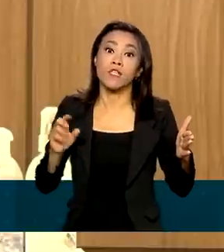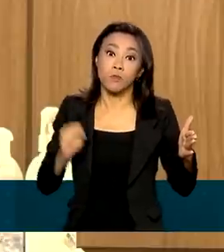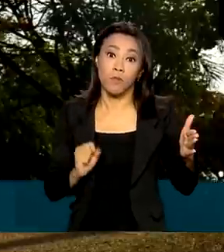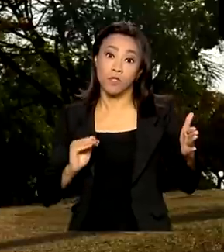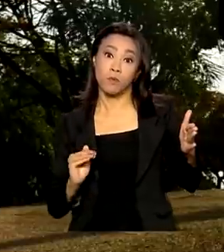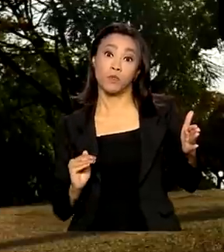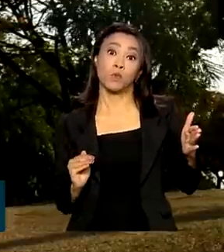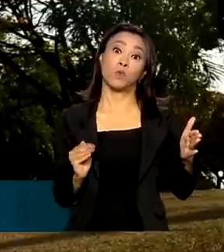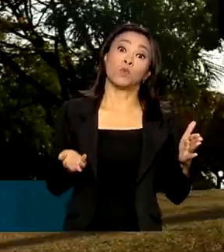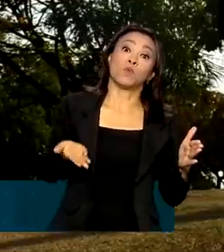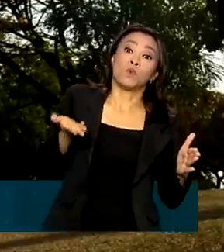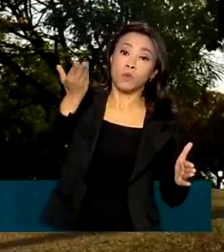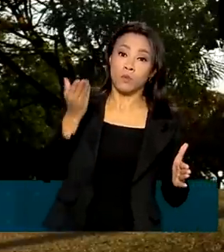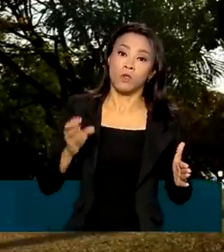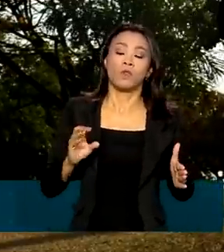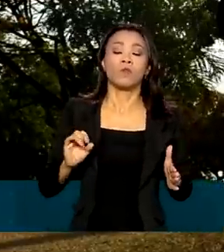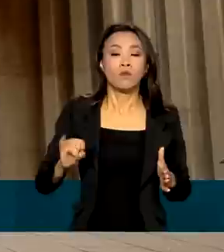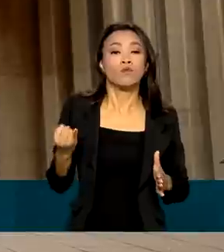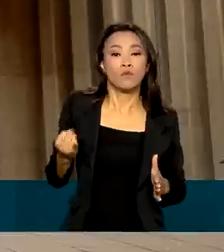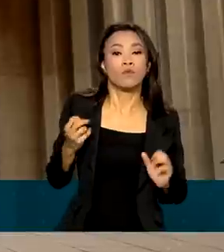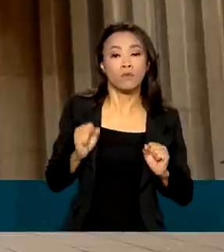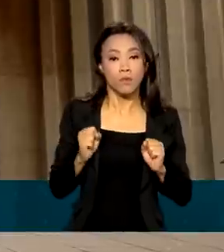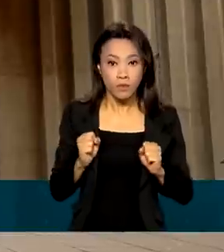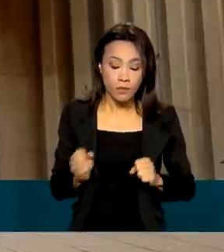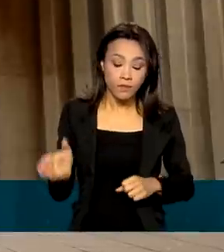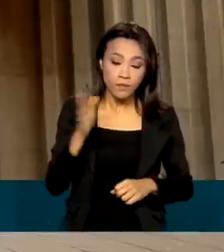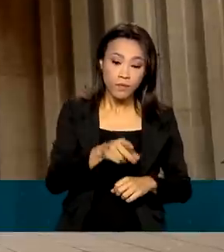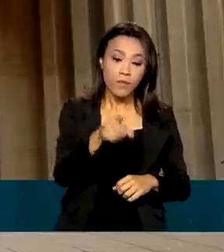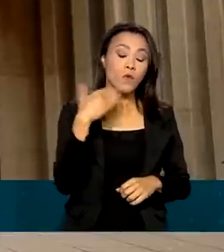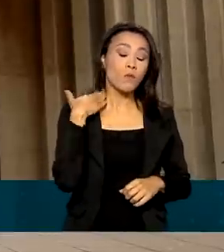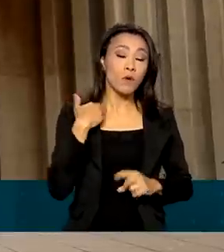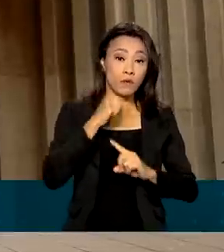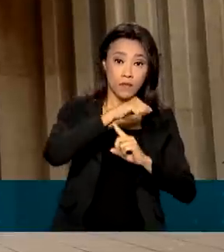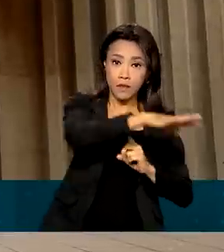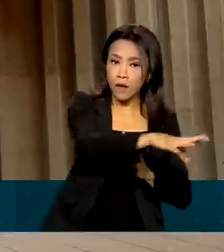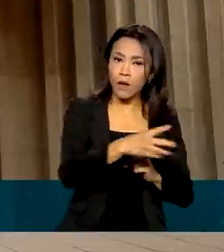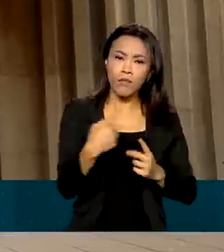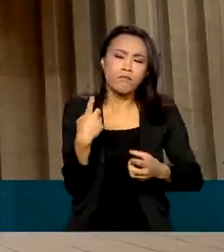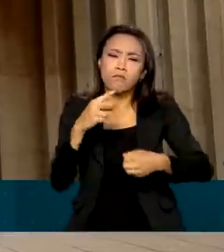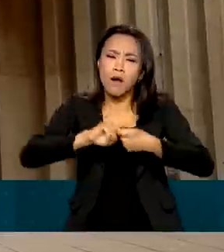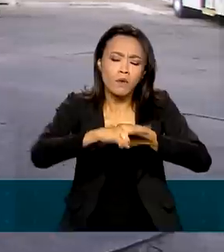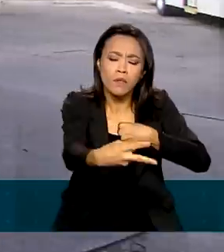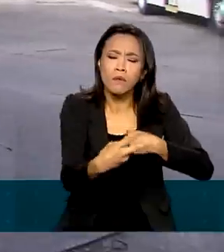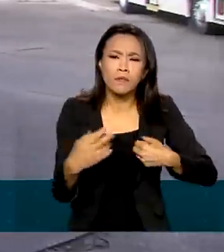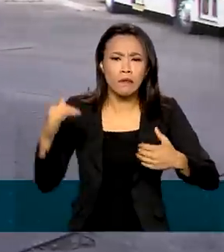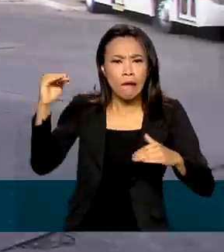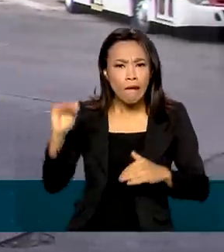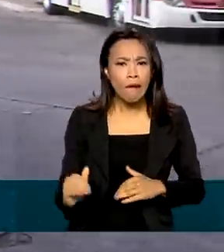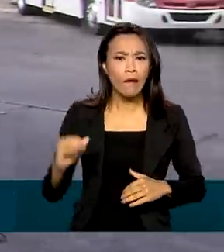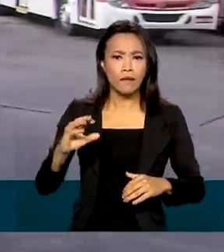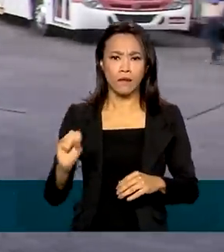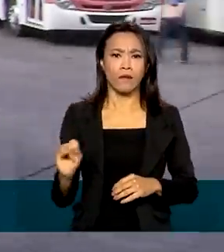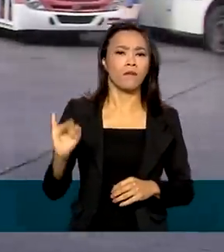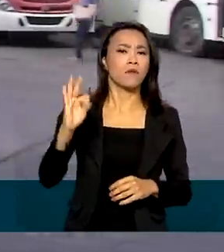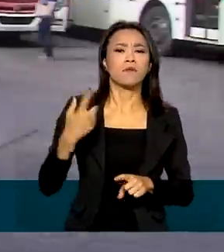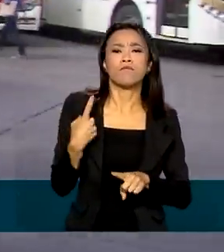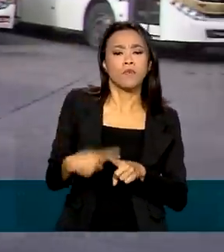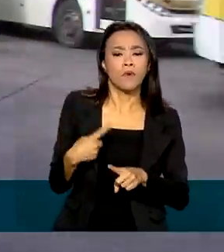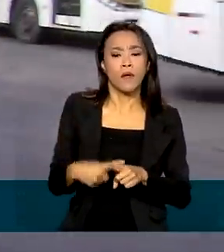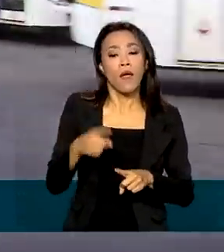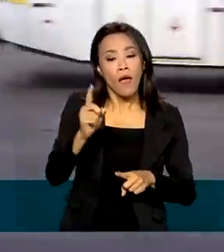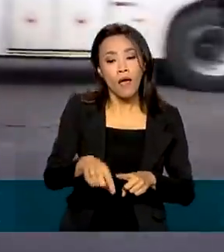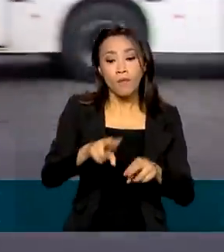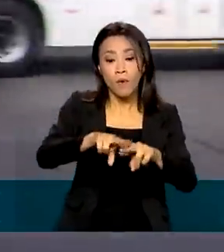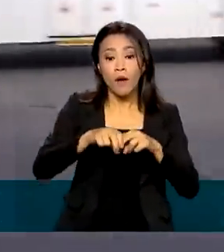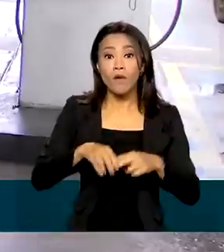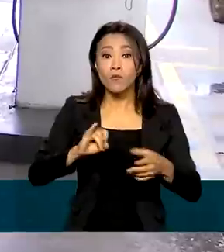subir juros. Segundo o Banco Central, um dos motivos para a queda na projeção da inflação foi a redução da cobrança